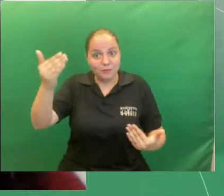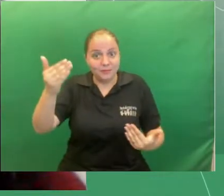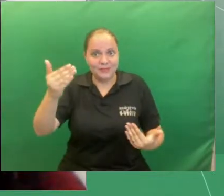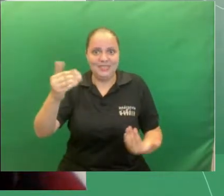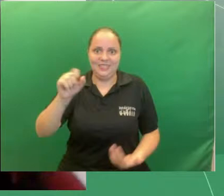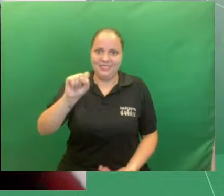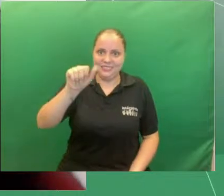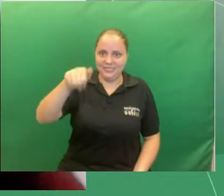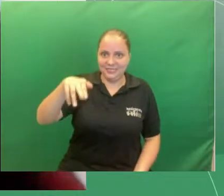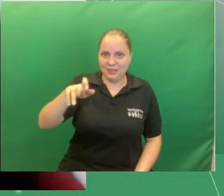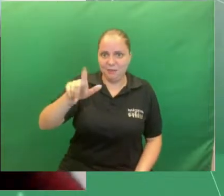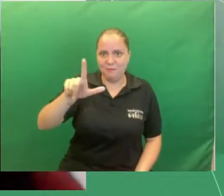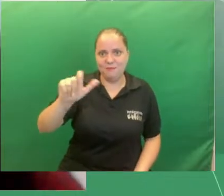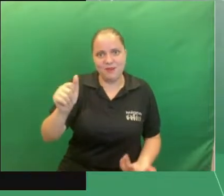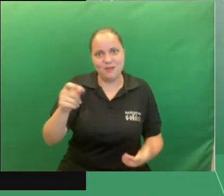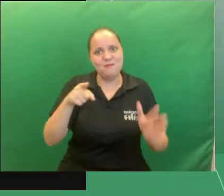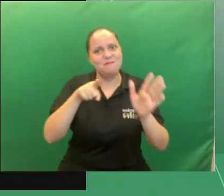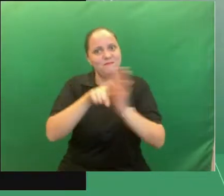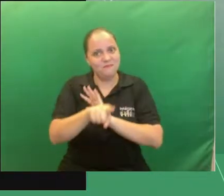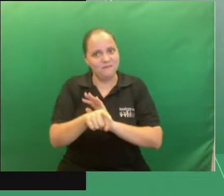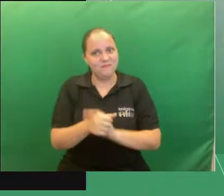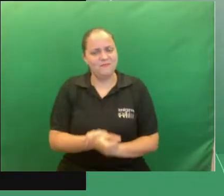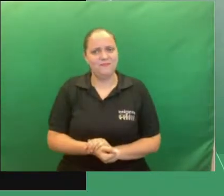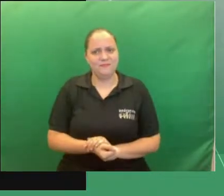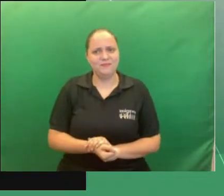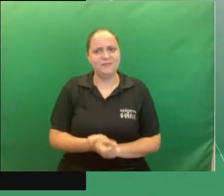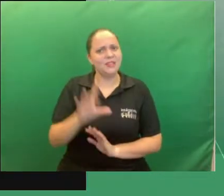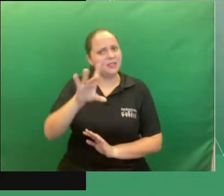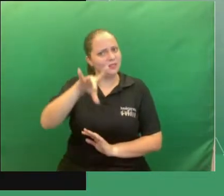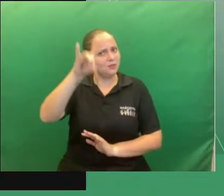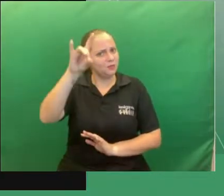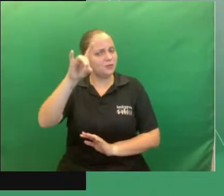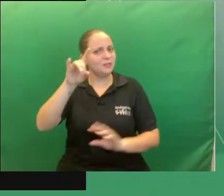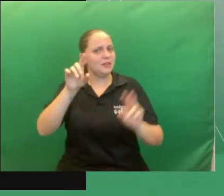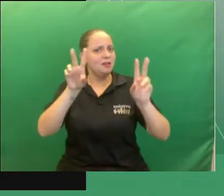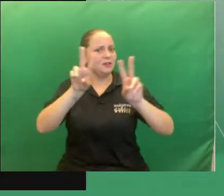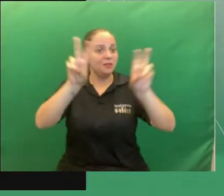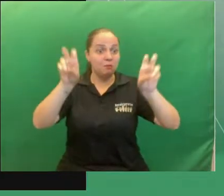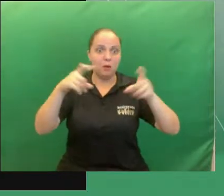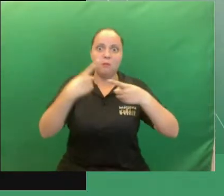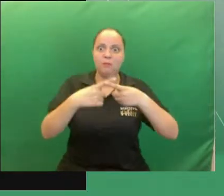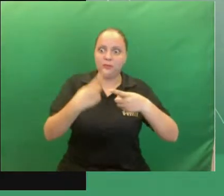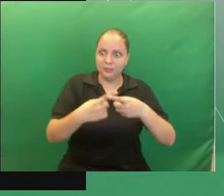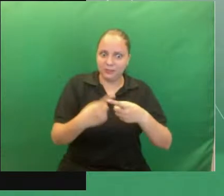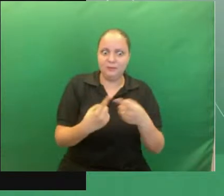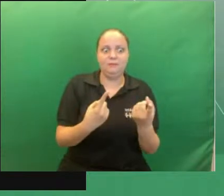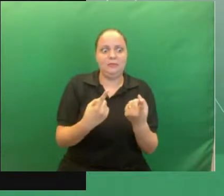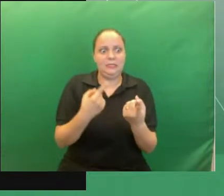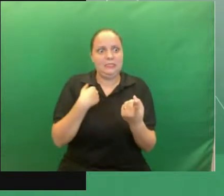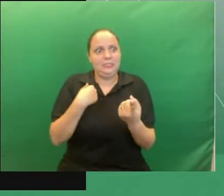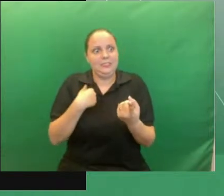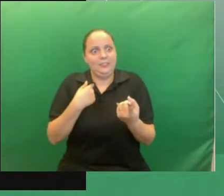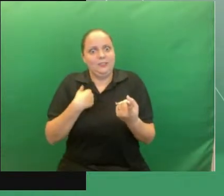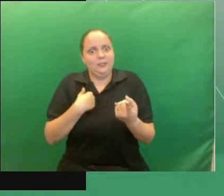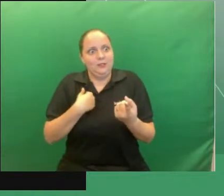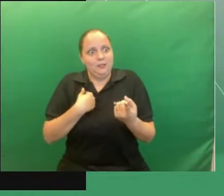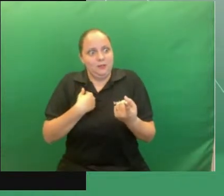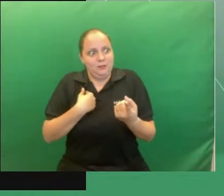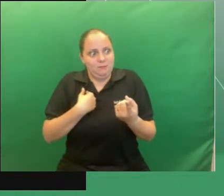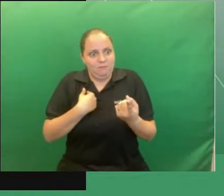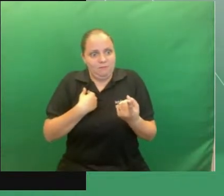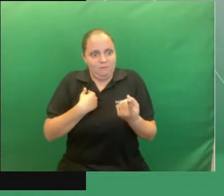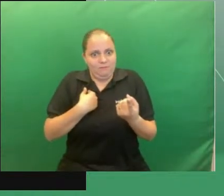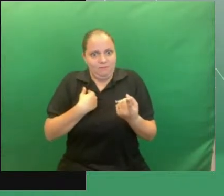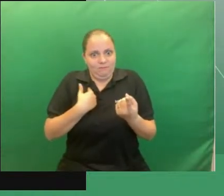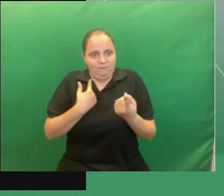vamos lá esse tema ele foi mitigante para mim pelo fato de eu